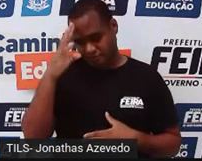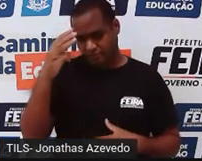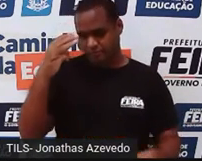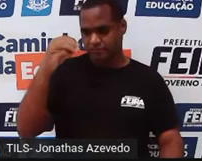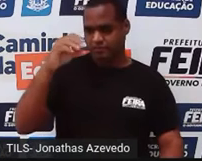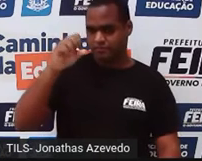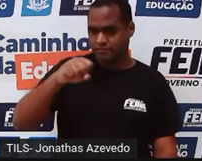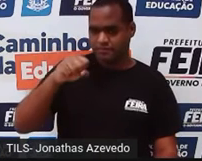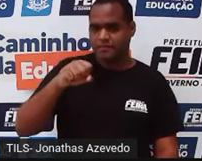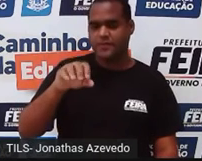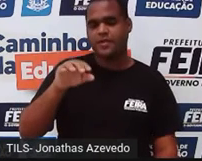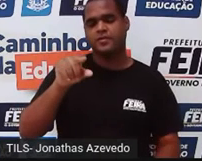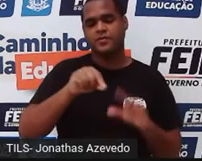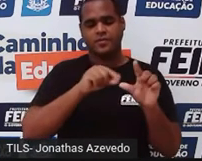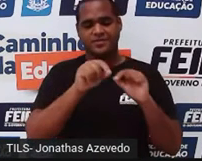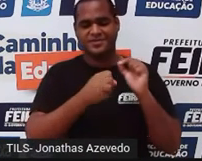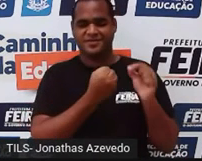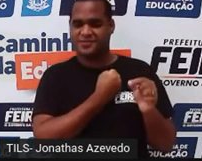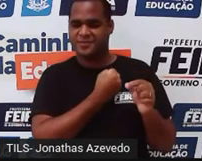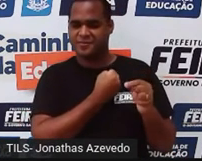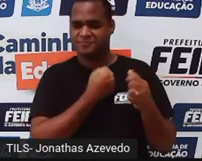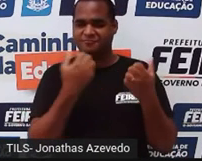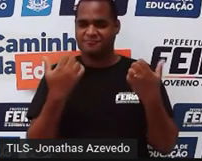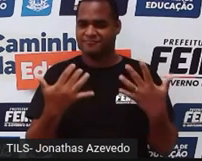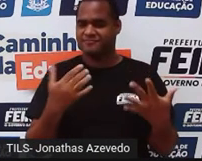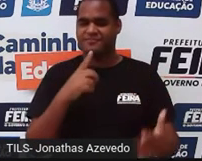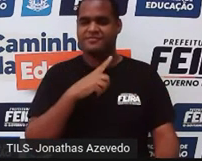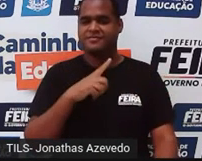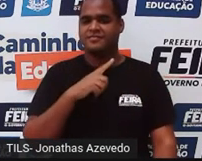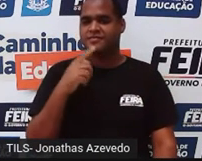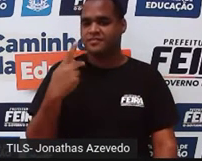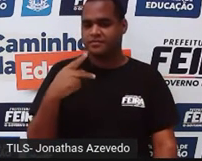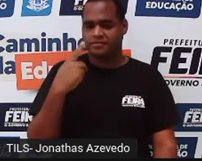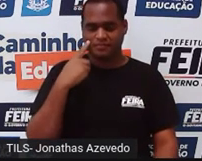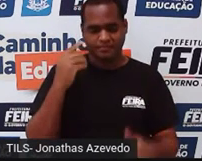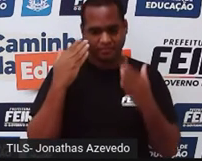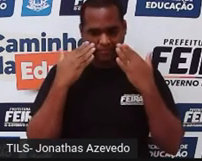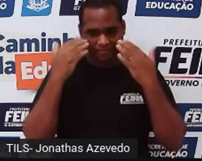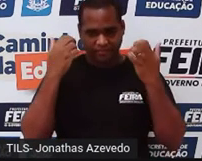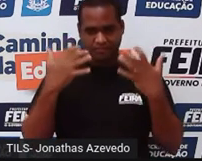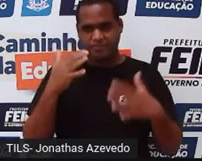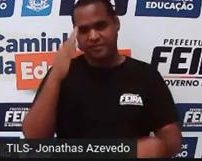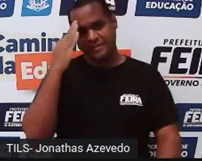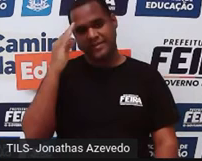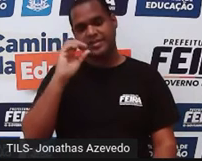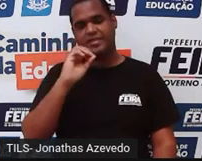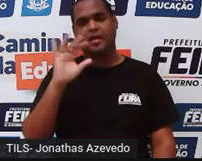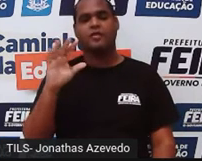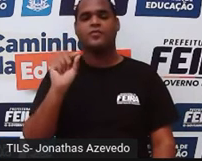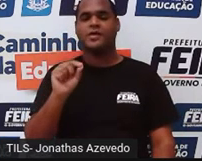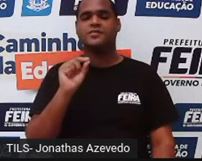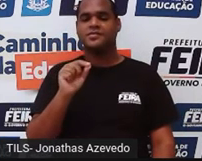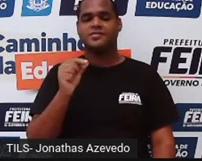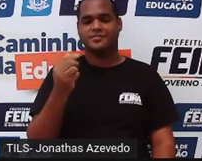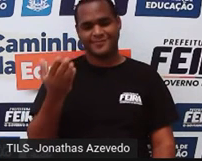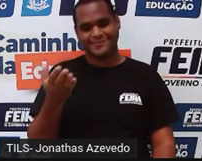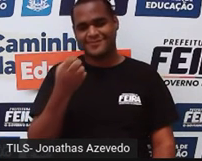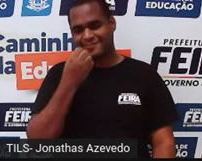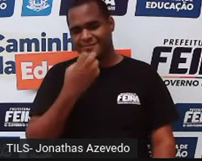segundos, escolha um número. Esse número vai representar o quanto você entendeu da aula até aqui, certo?